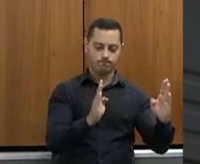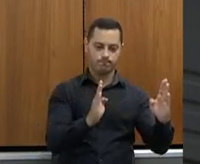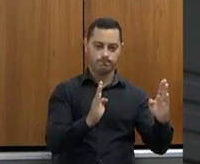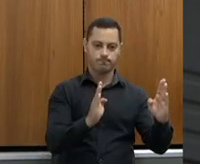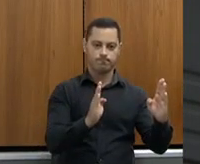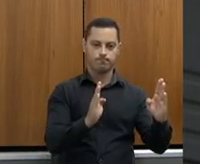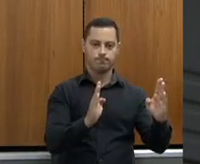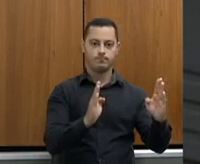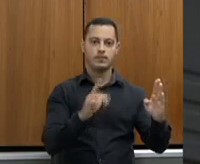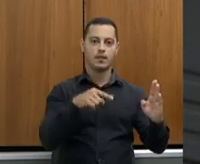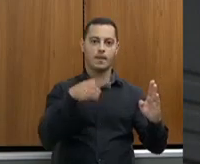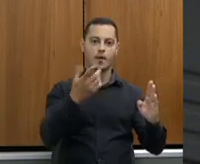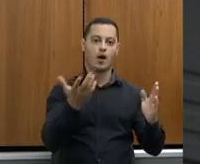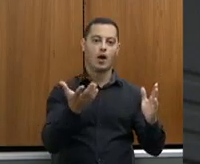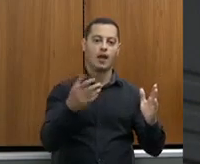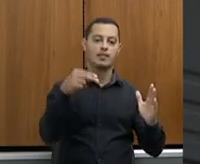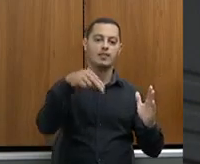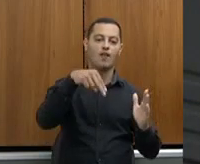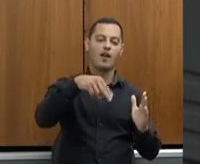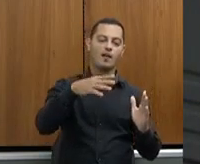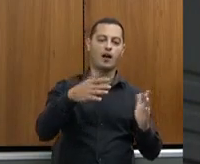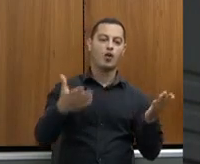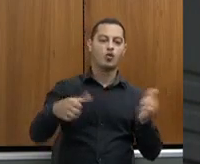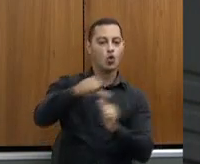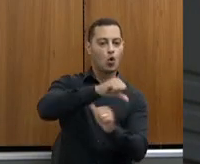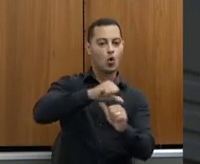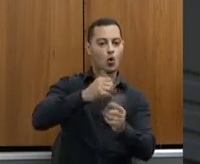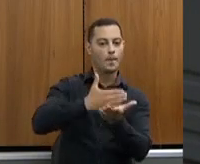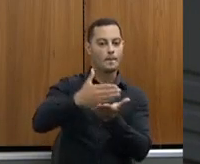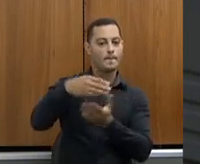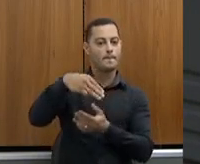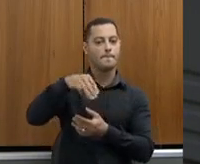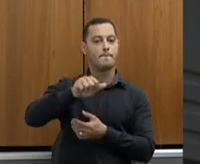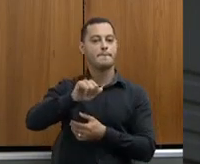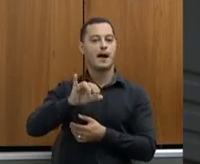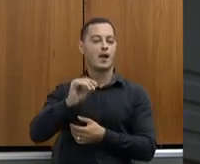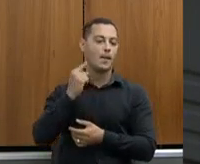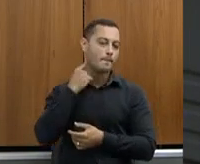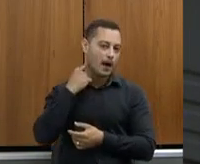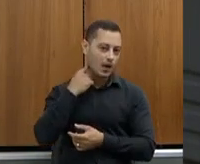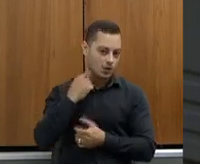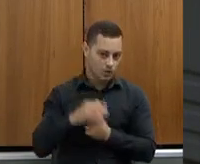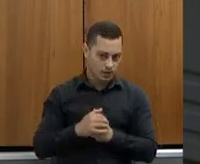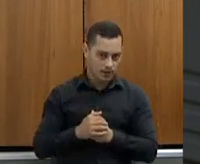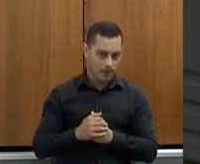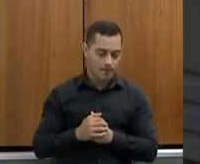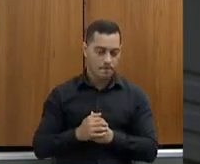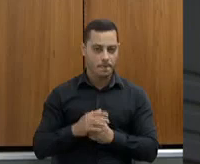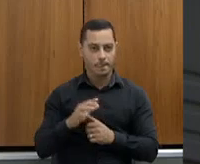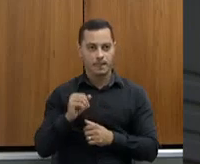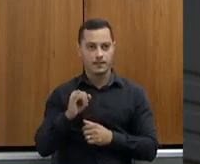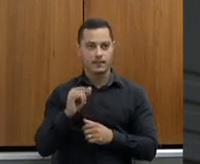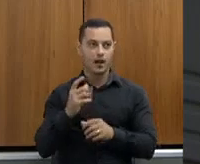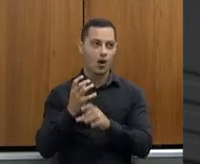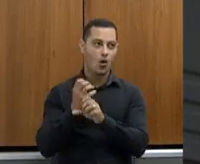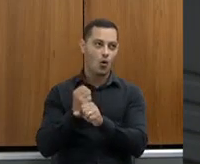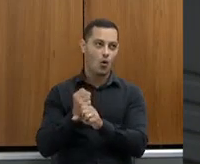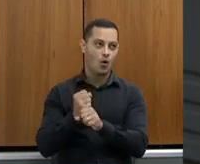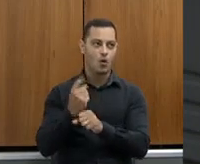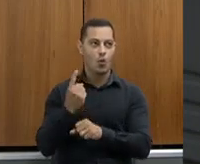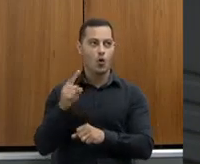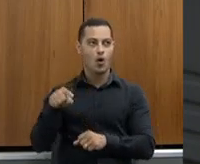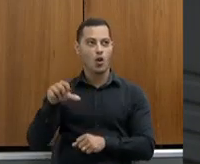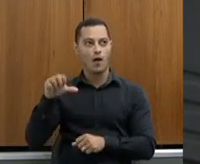primeira etapa em maio. Então, nós vacinávamos em torno de 35 milhões de cabeças, se você fizesse a conta em torno de 1,90 a 3